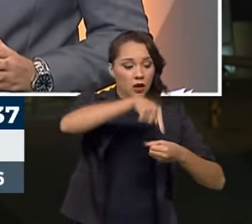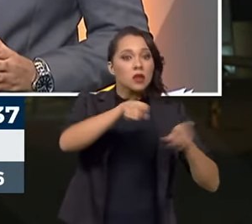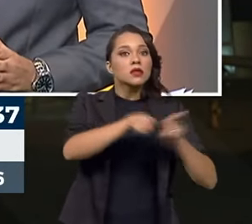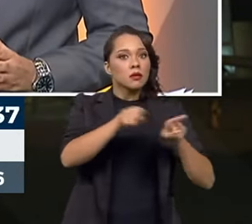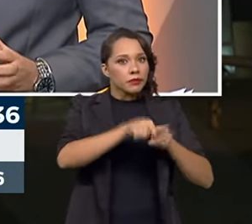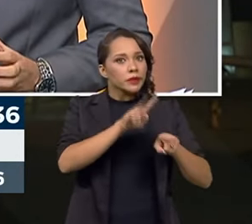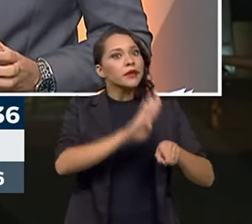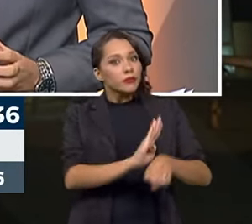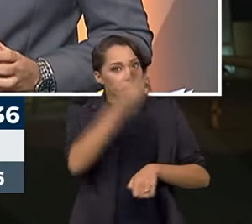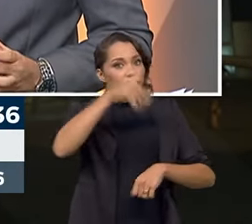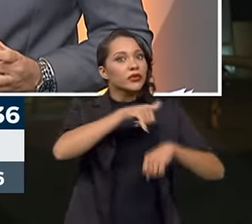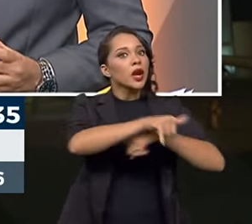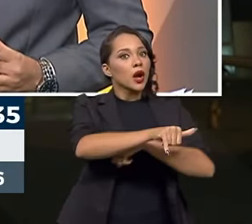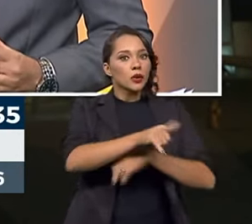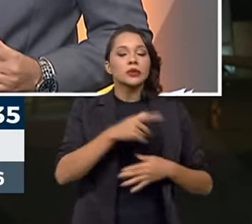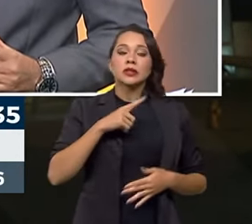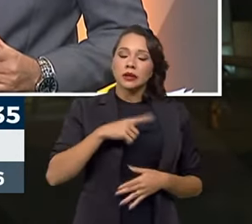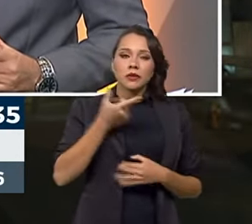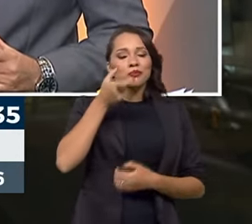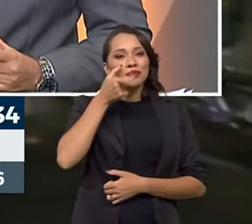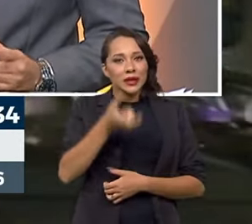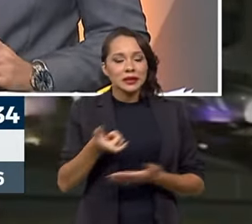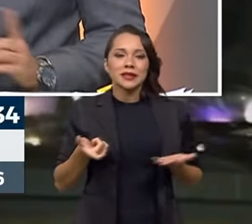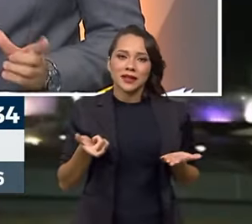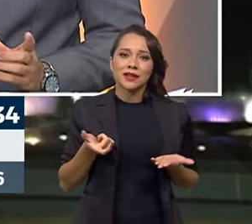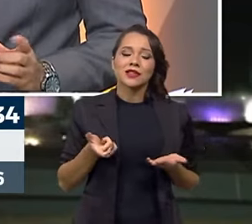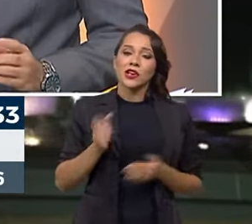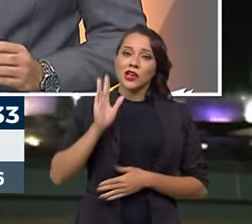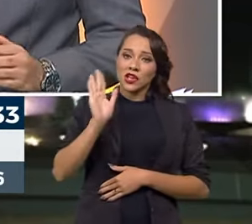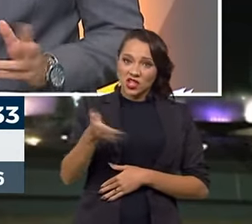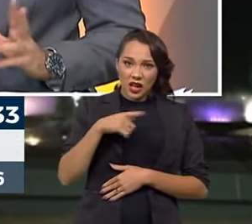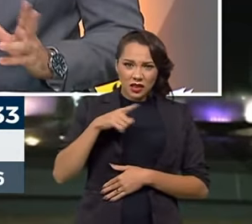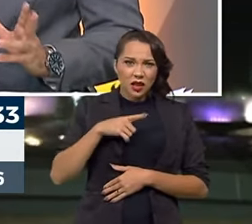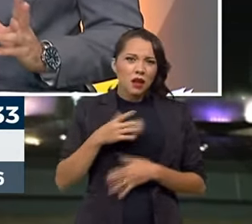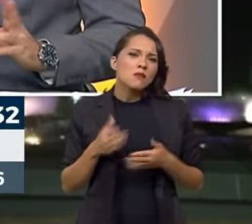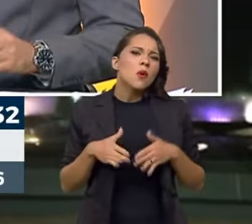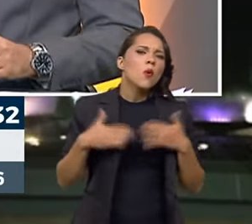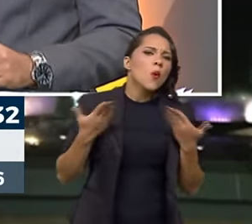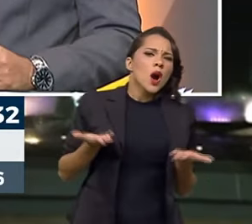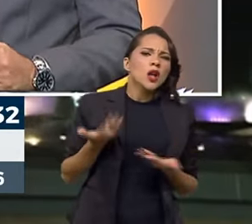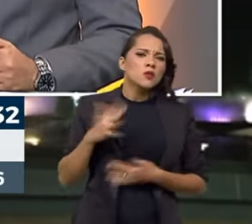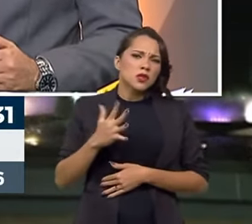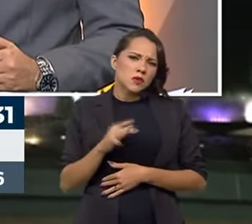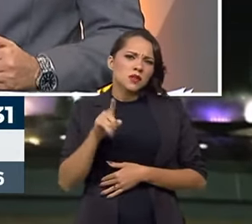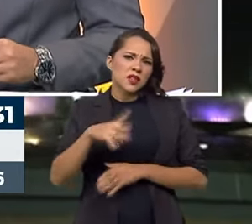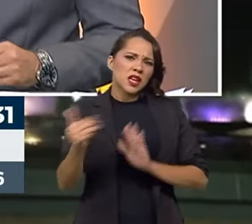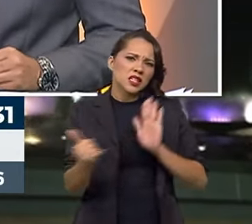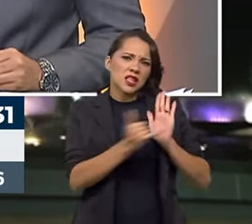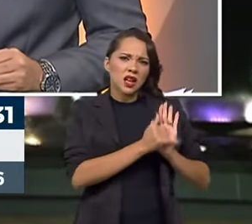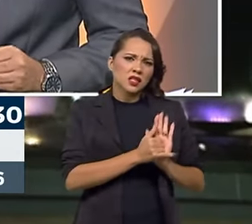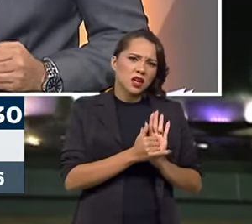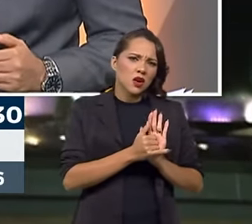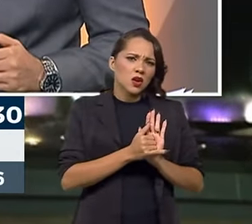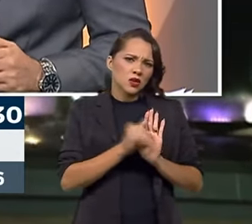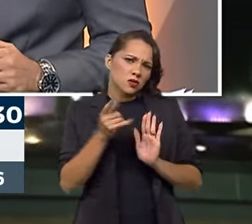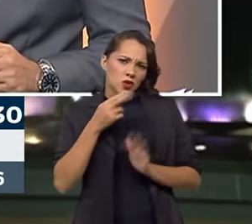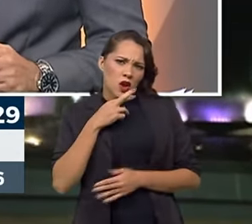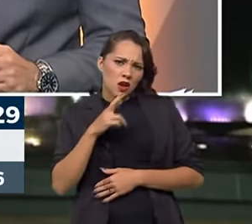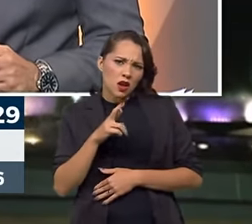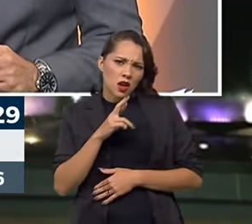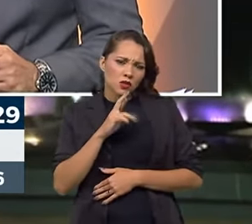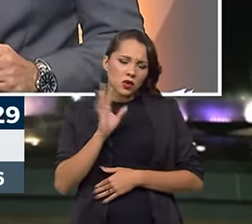encontra fraudes. Então, realmente é muito interessante. E já há previsão, presidente, para essa instalação? Só essa dúvida rápida.